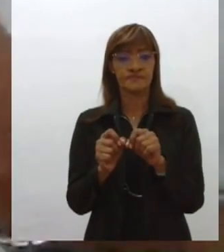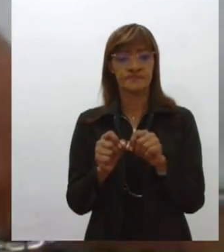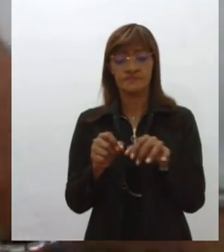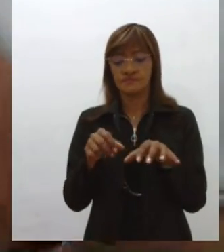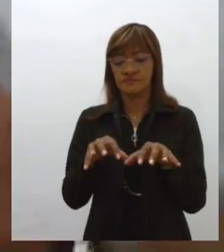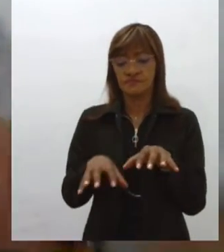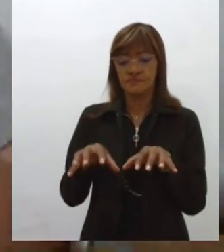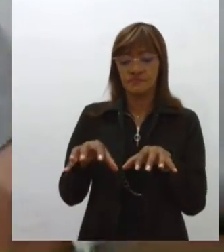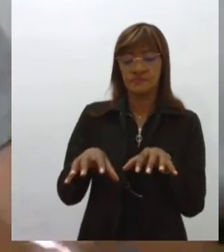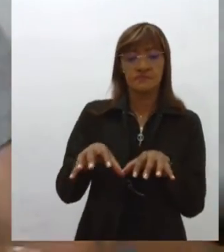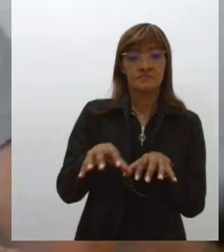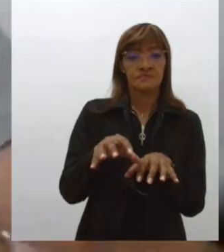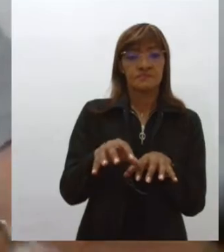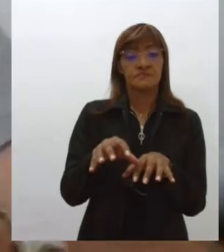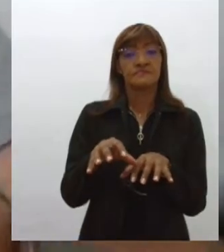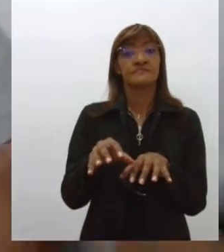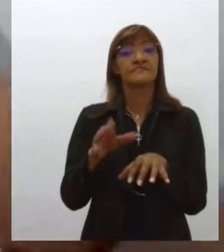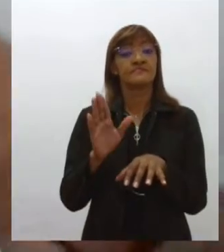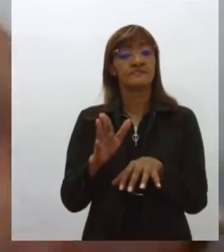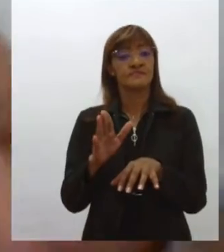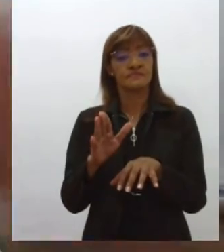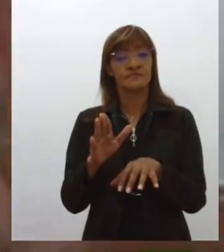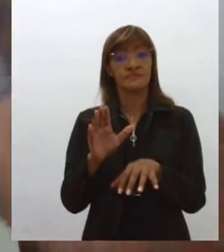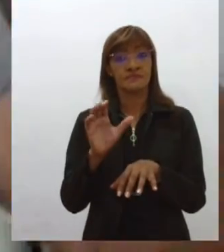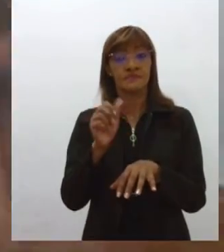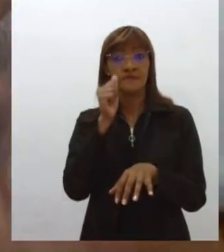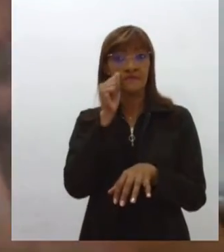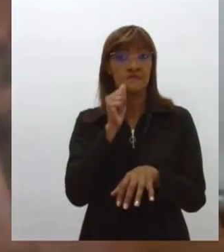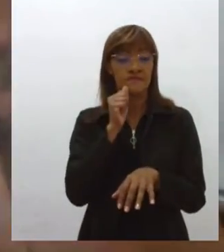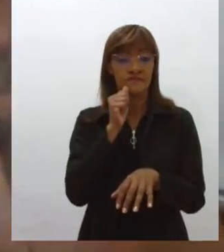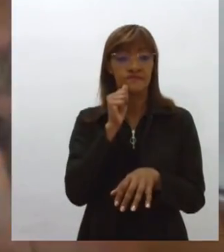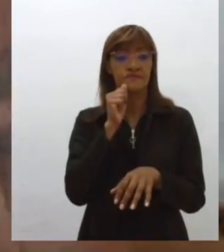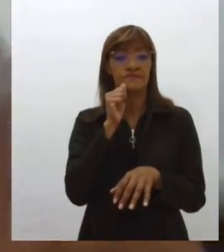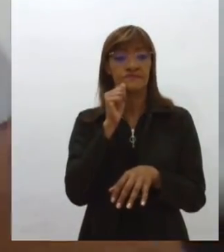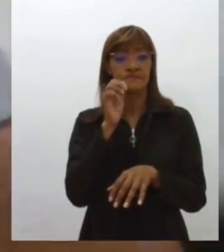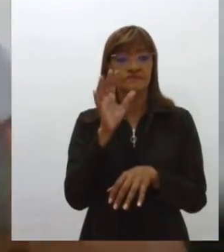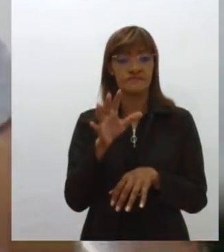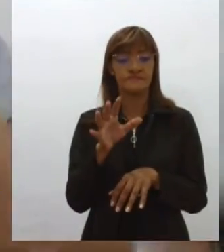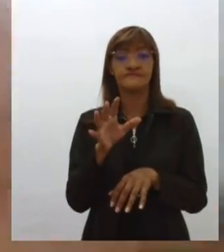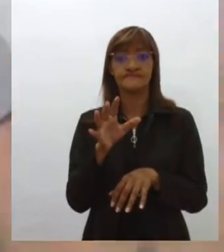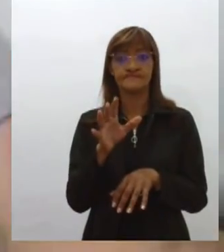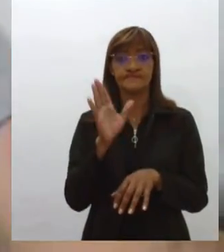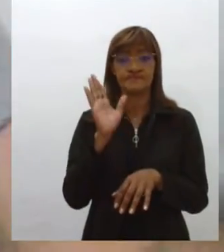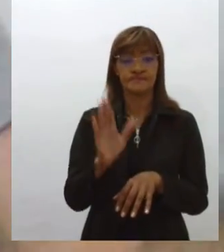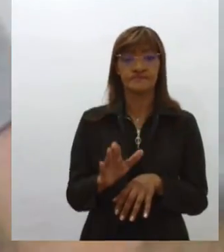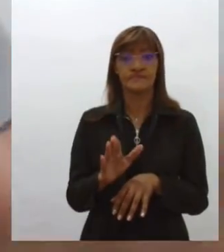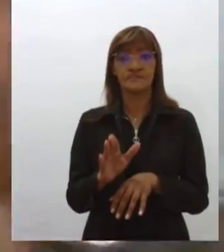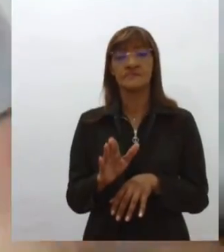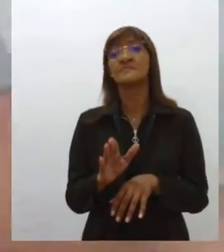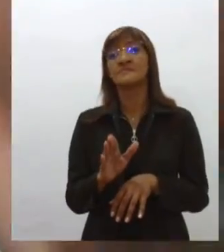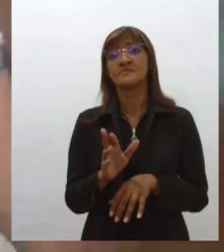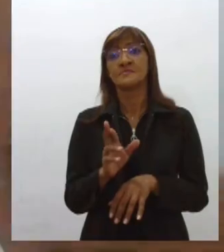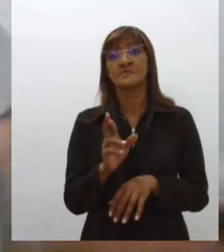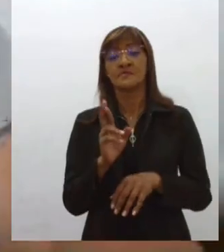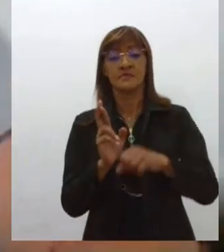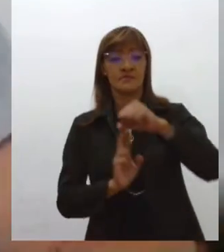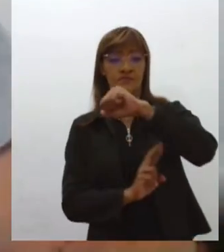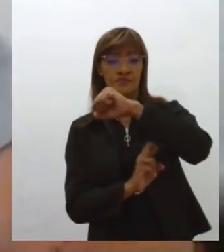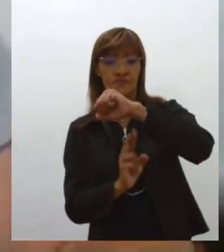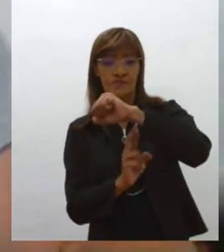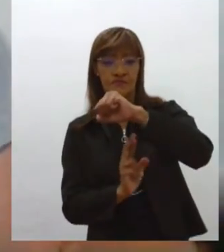recentemente, né? Como Amapá, né? Aqueles estados ali do norte, Roraima, esses estados, eles foram